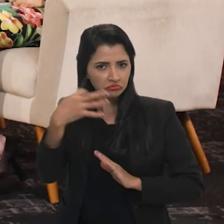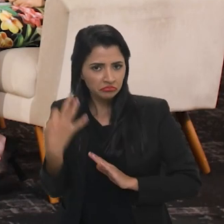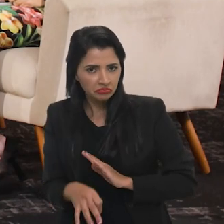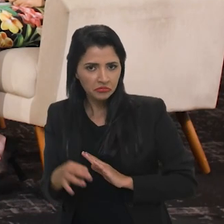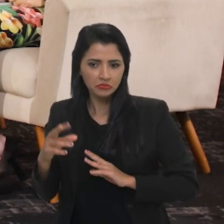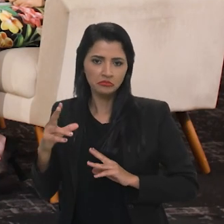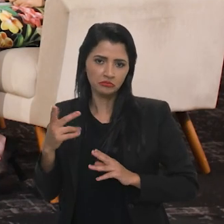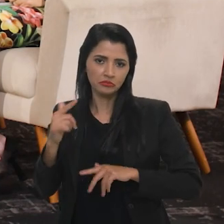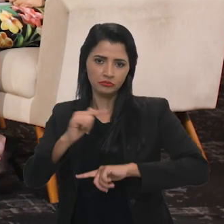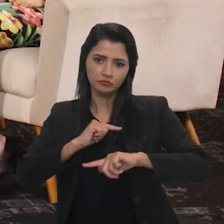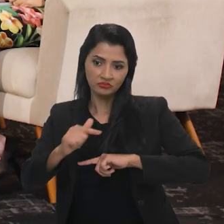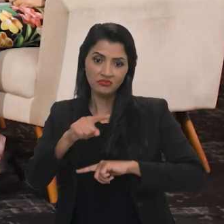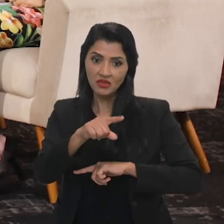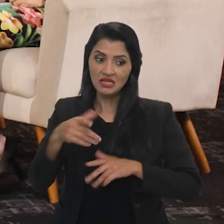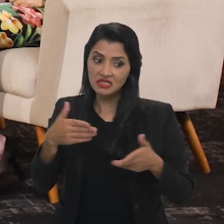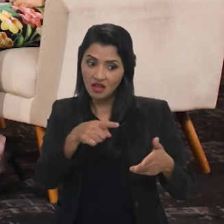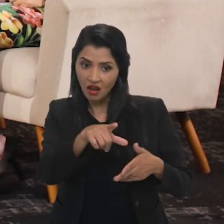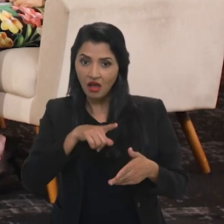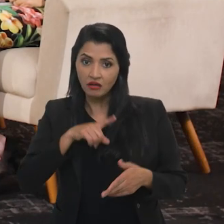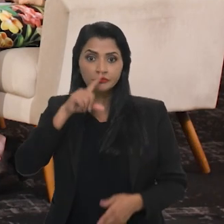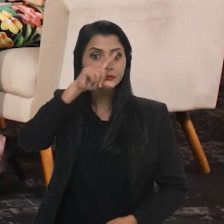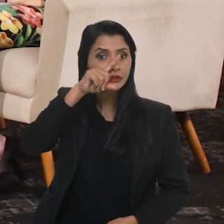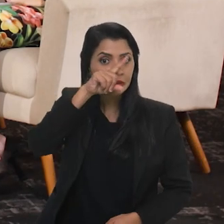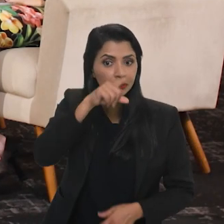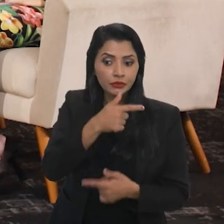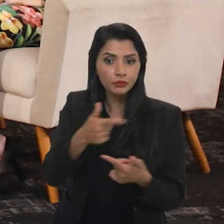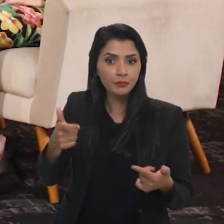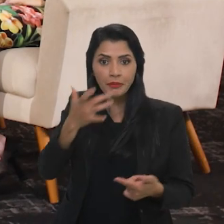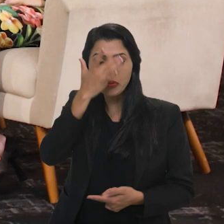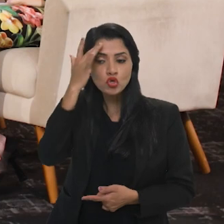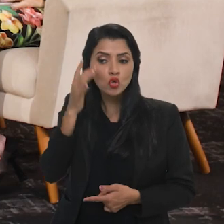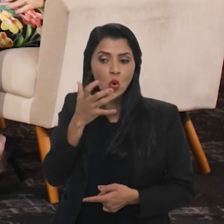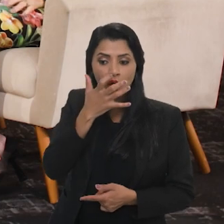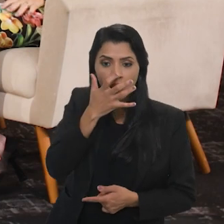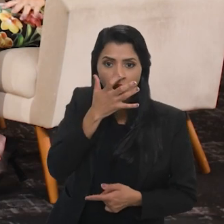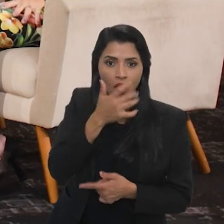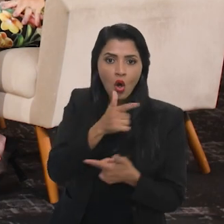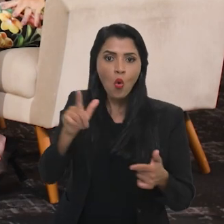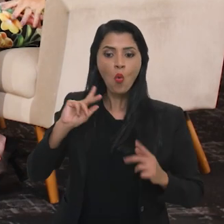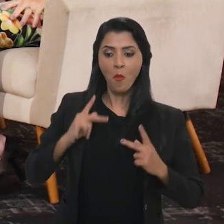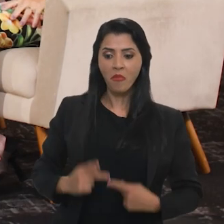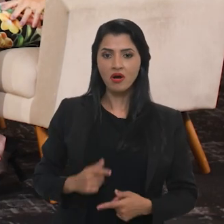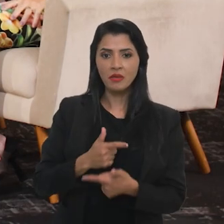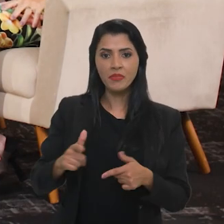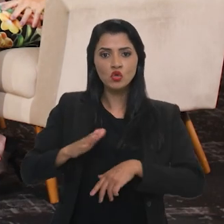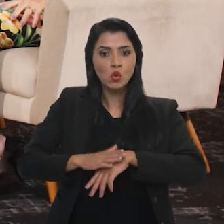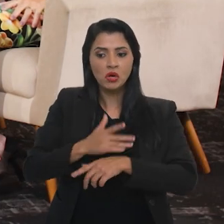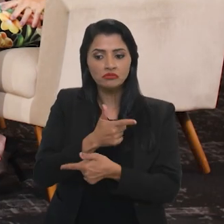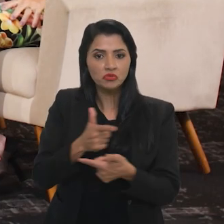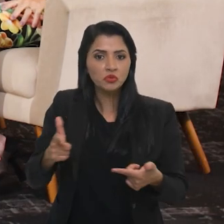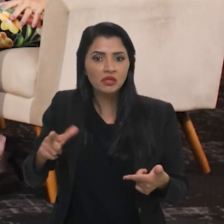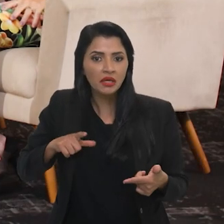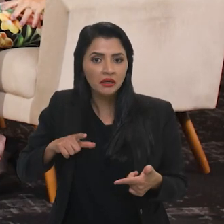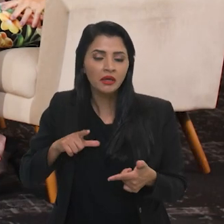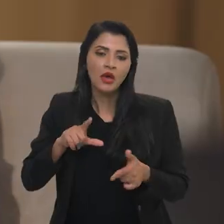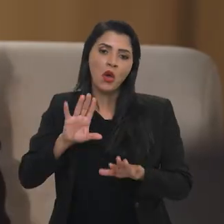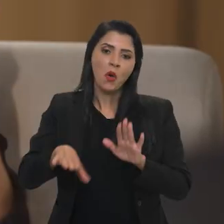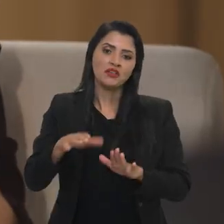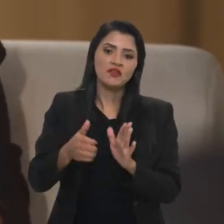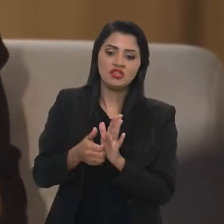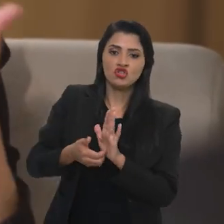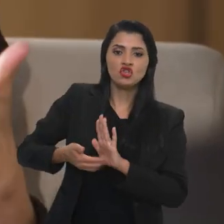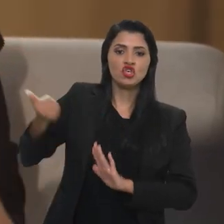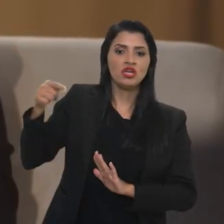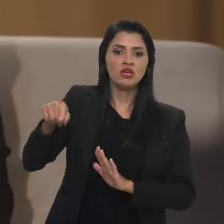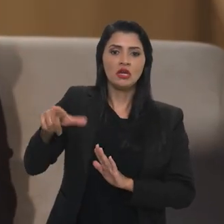por exemplo, está levando os trabalhadores a uma situação de risco e não tem uma supervisão humana ou a revisão humana das decisões. desliga o trabalhador